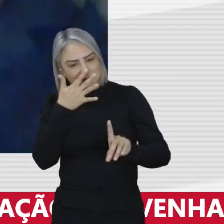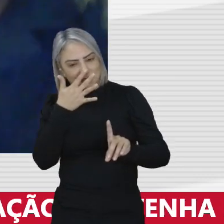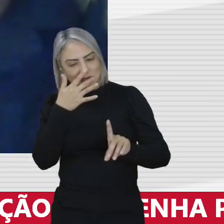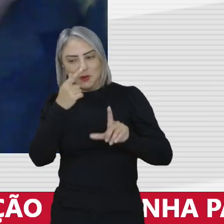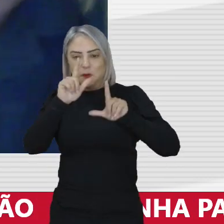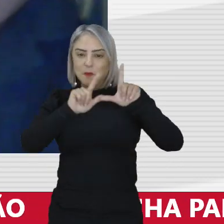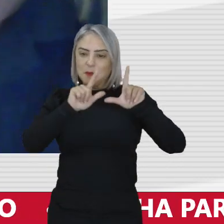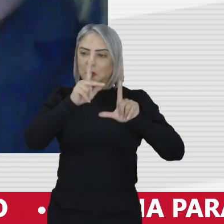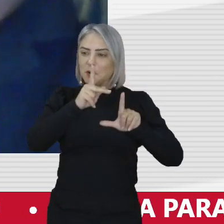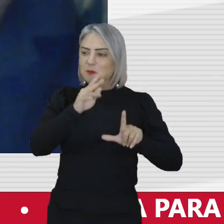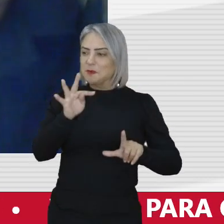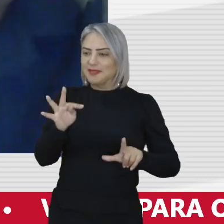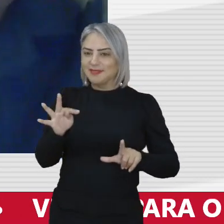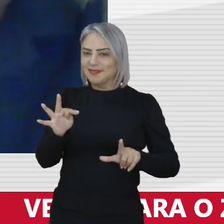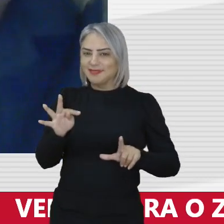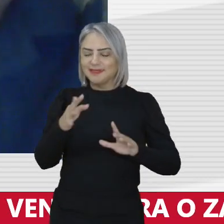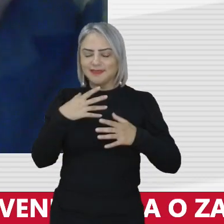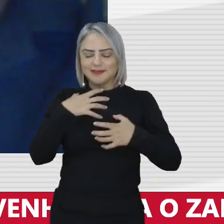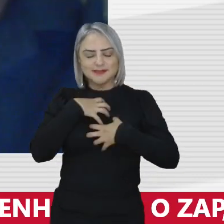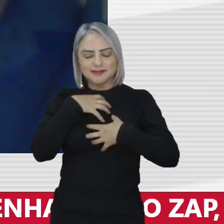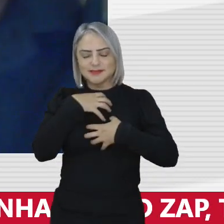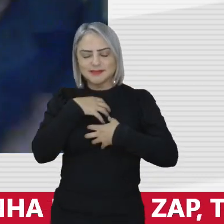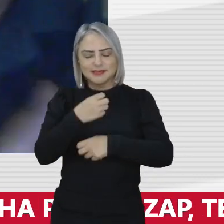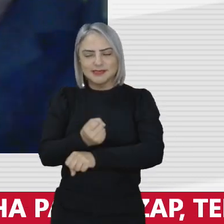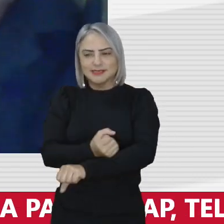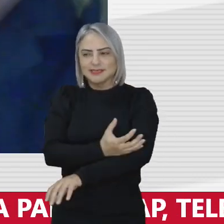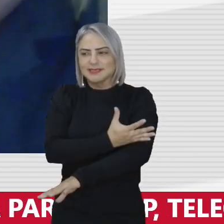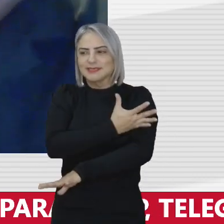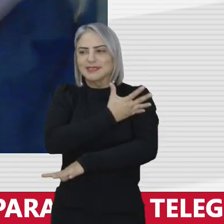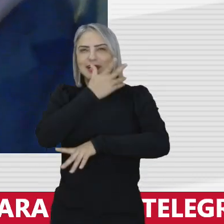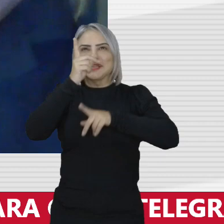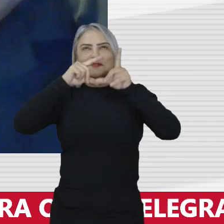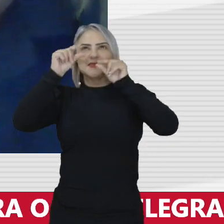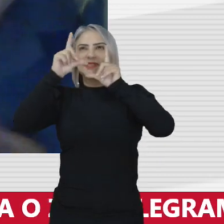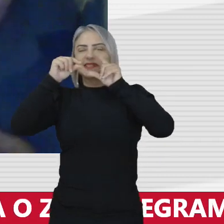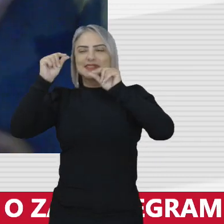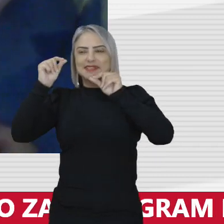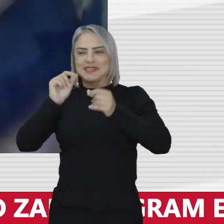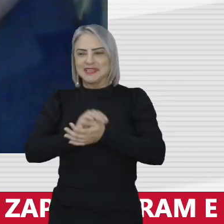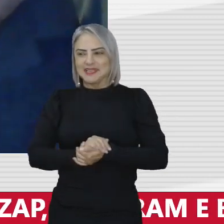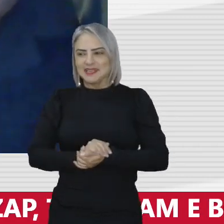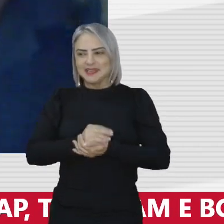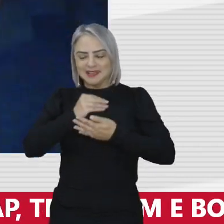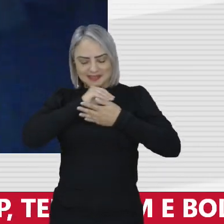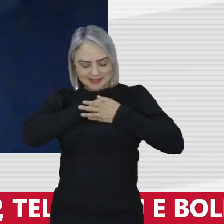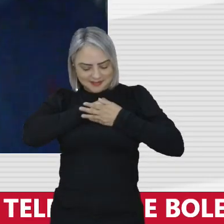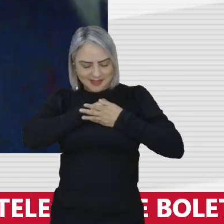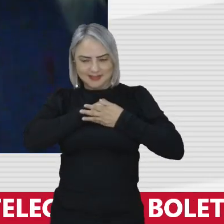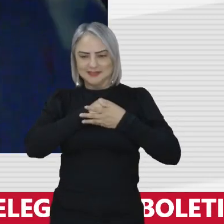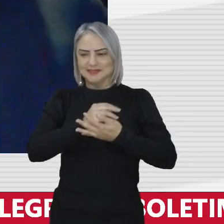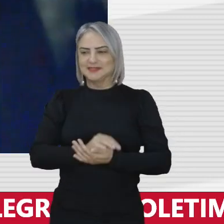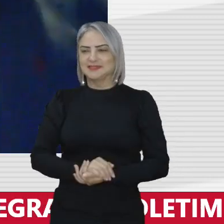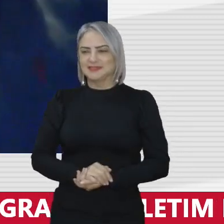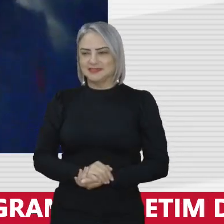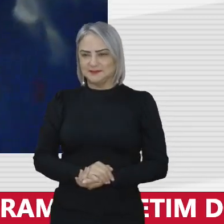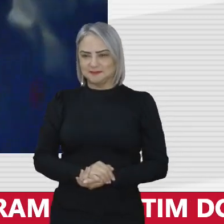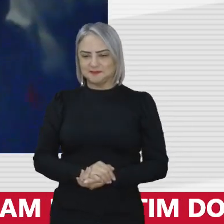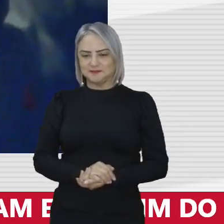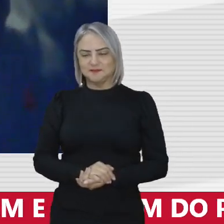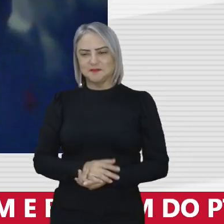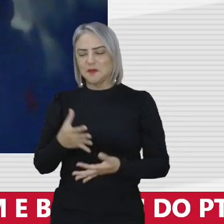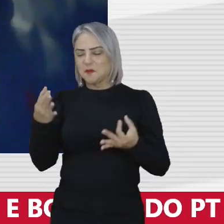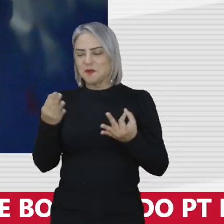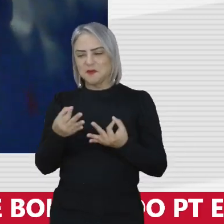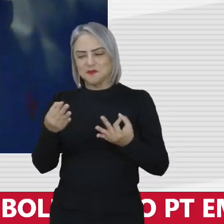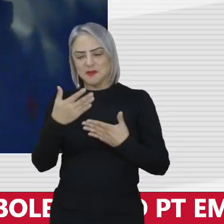um programa do PT eu me sinto coroado é uma estrela que guardo no meu peito tá ótimo